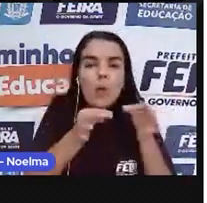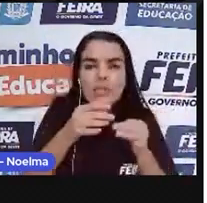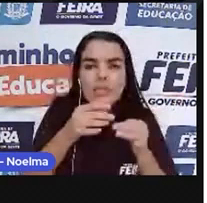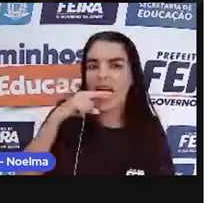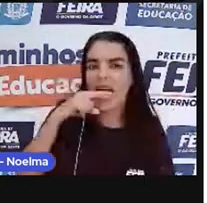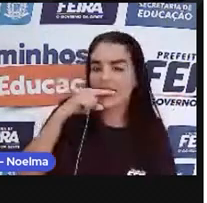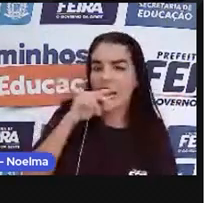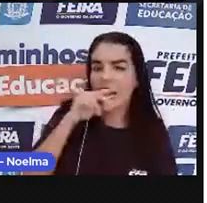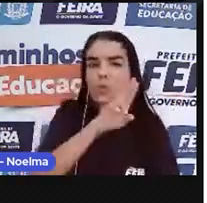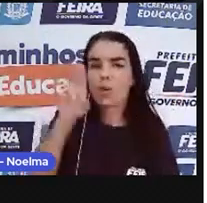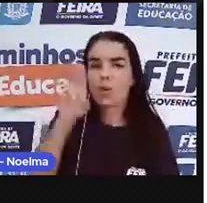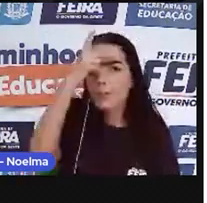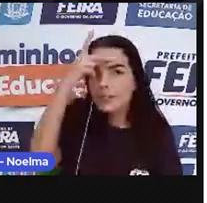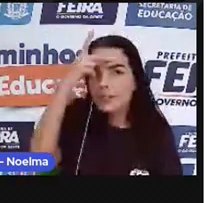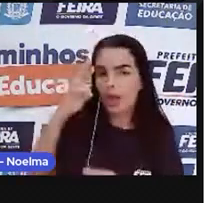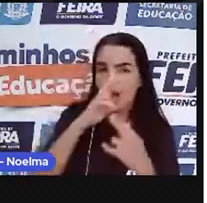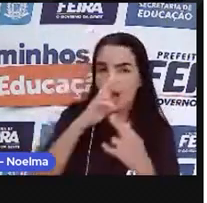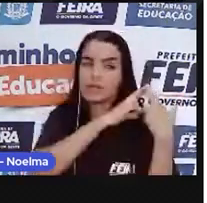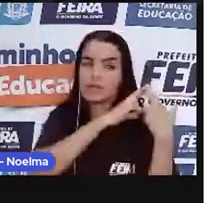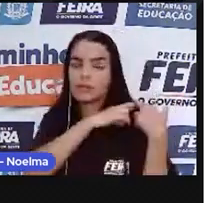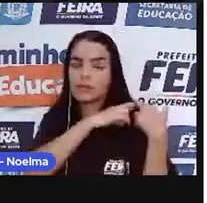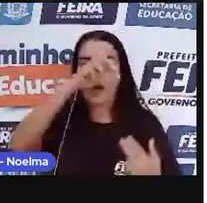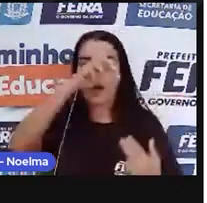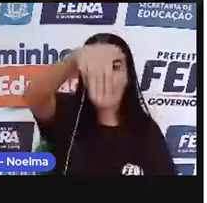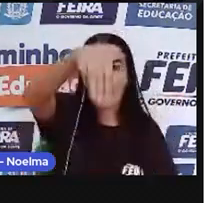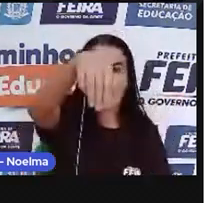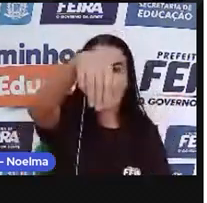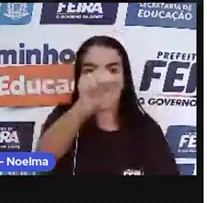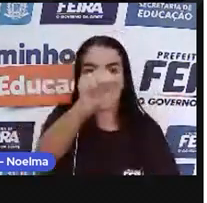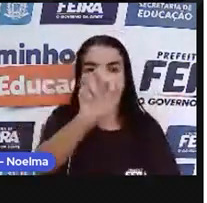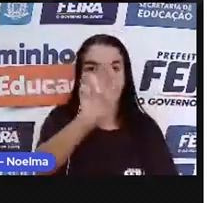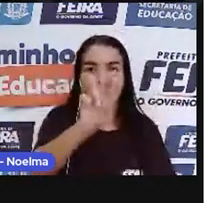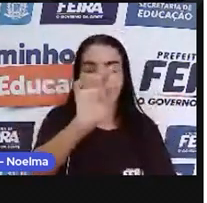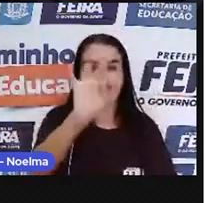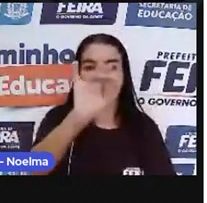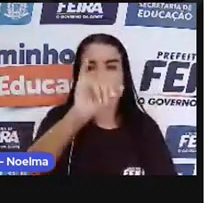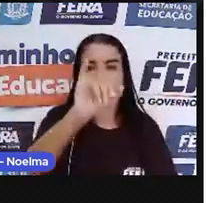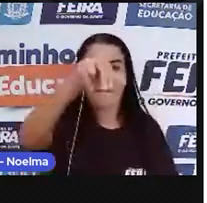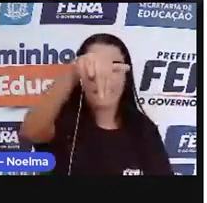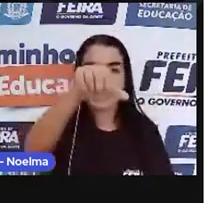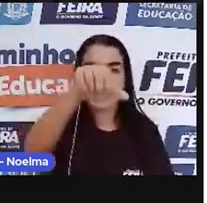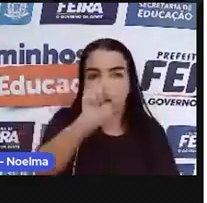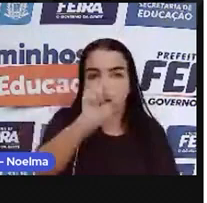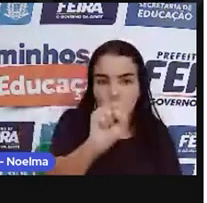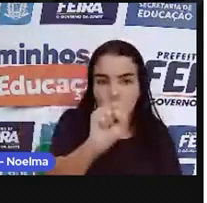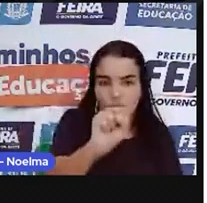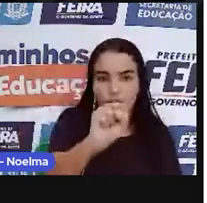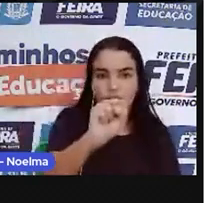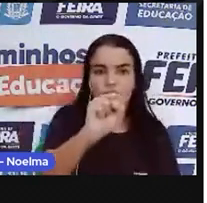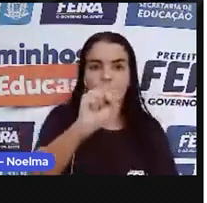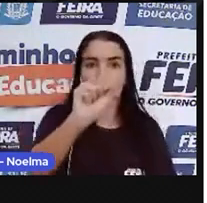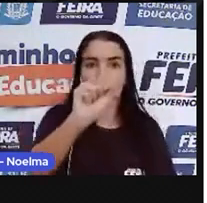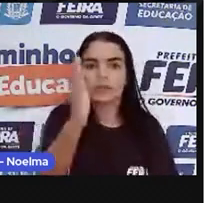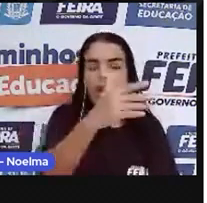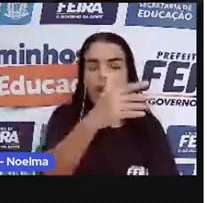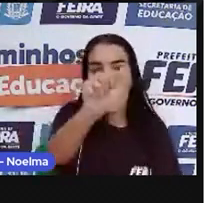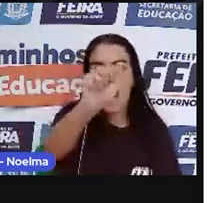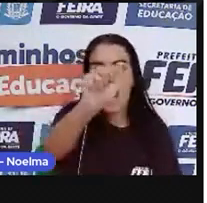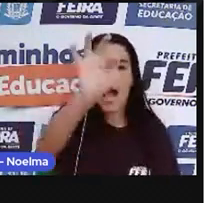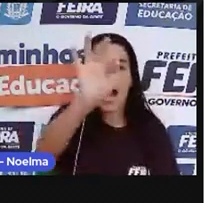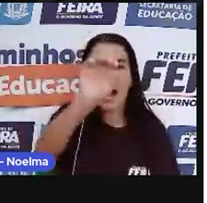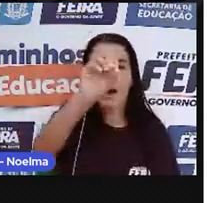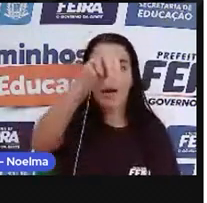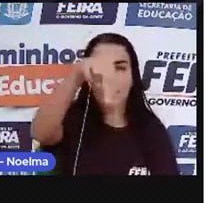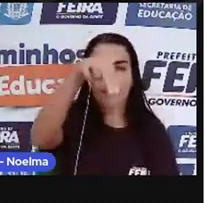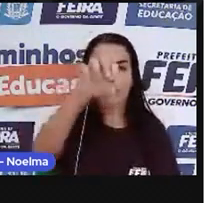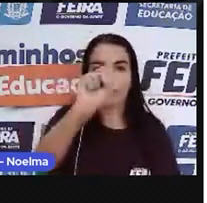Martins Afonso de Souza, que foi quem fundou lá a Vila de São Vicente, né? Em 1532